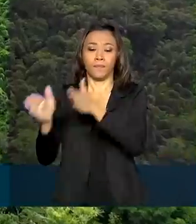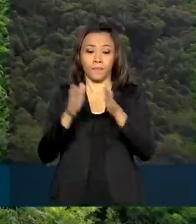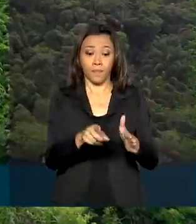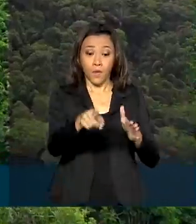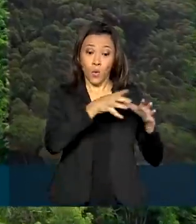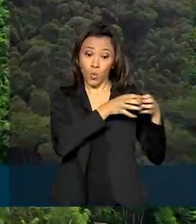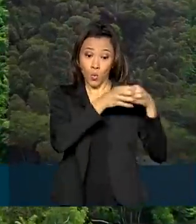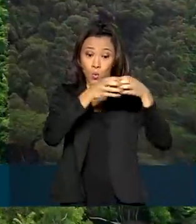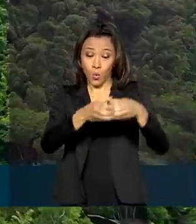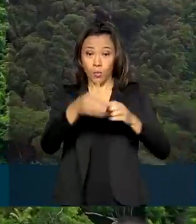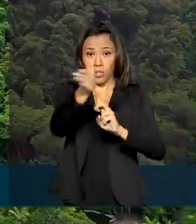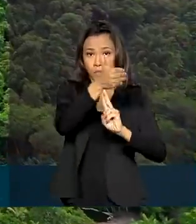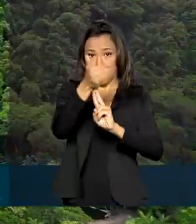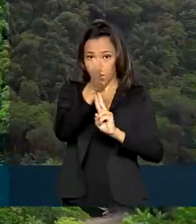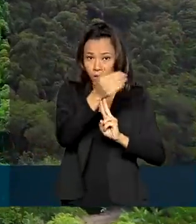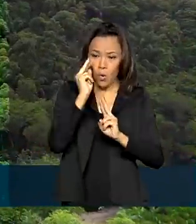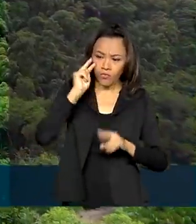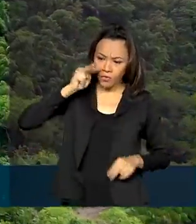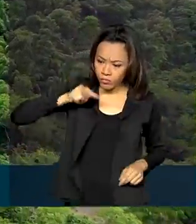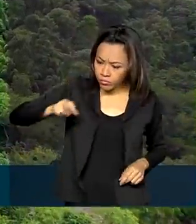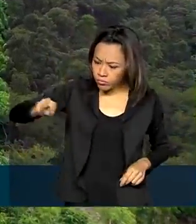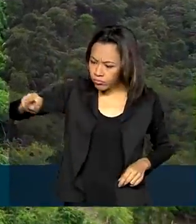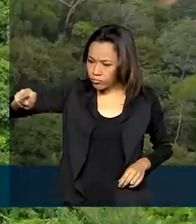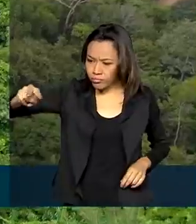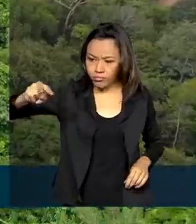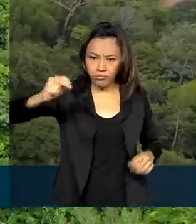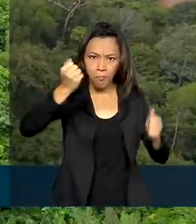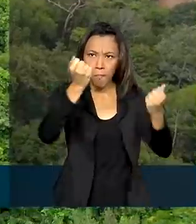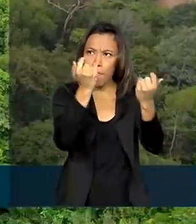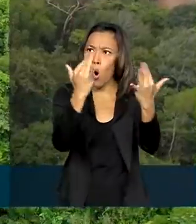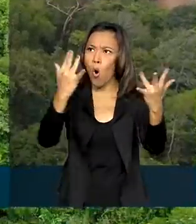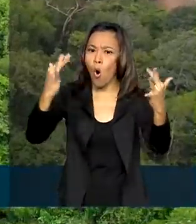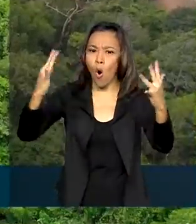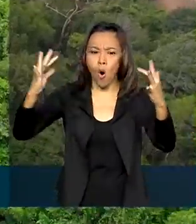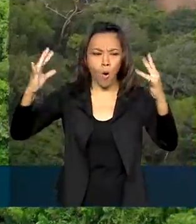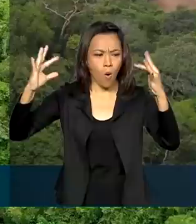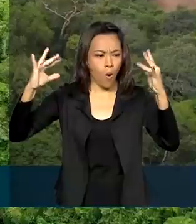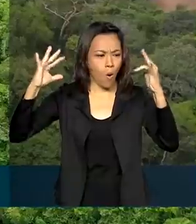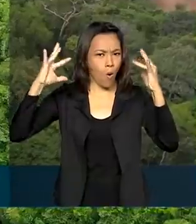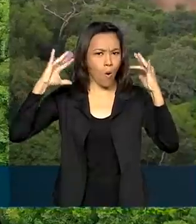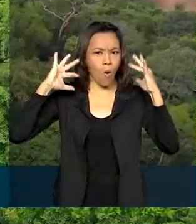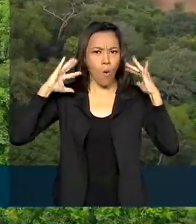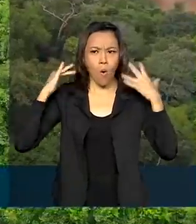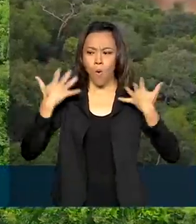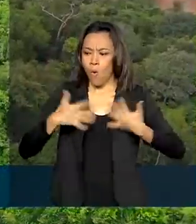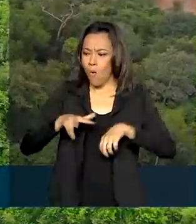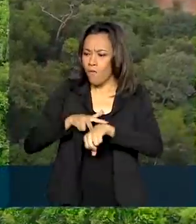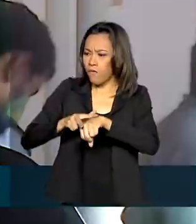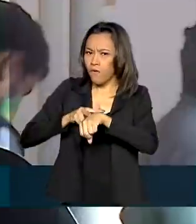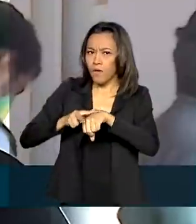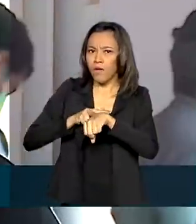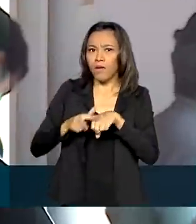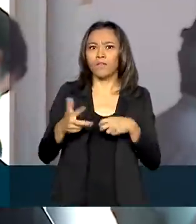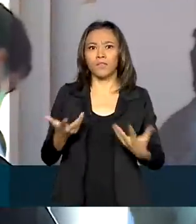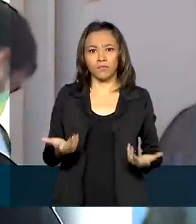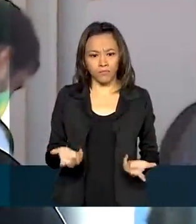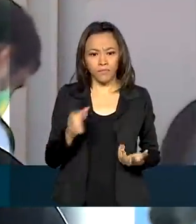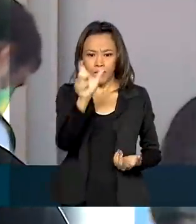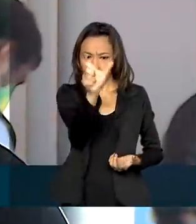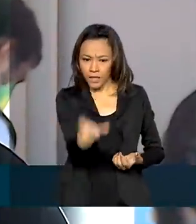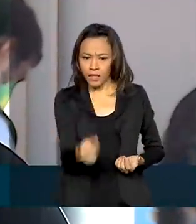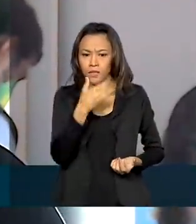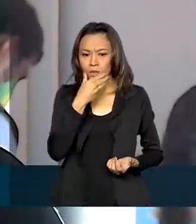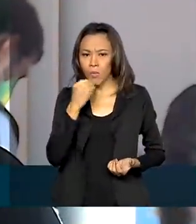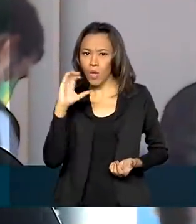embaixadores puderam apreciar quilômetros da flora nativa, uma imensidão esverdeada formada pela natureza. Para o embaixador